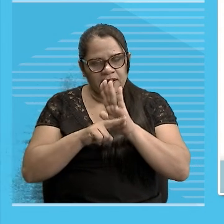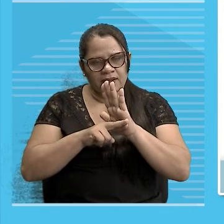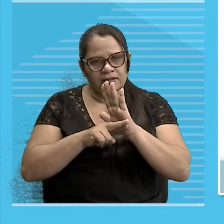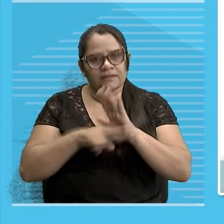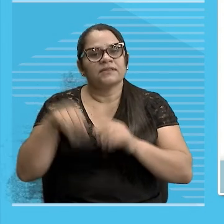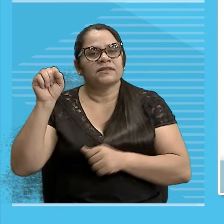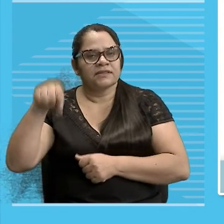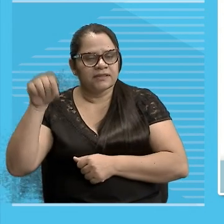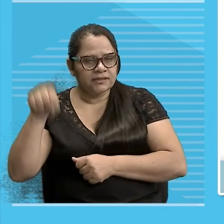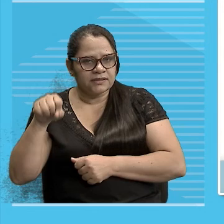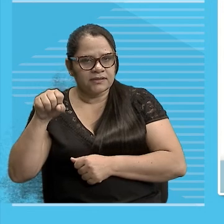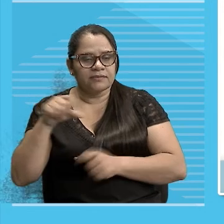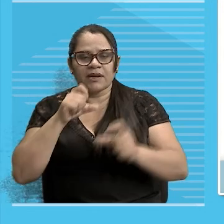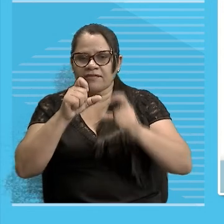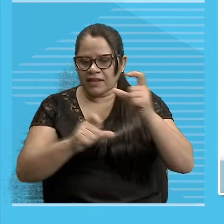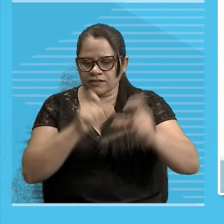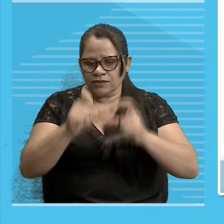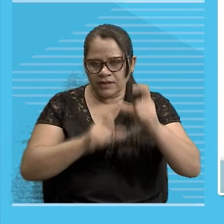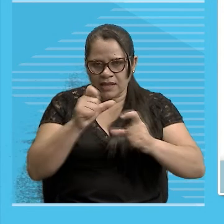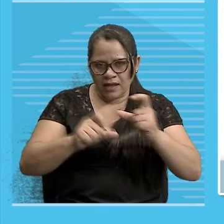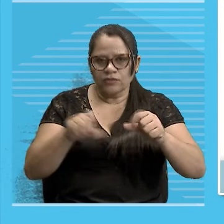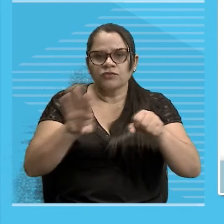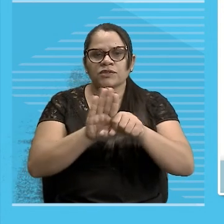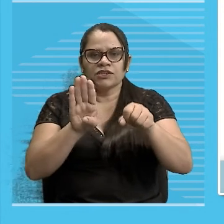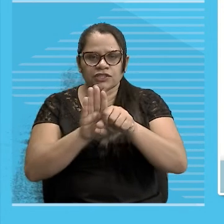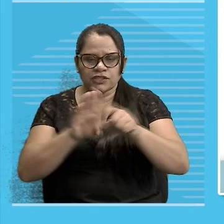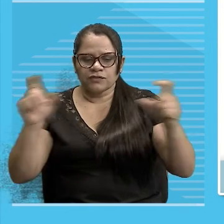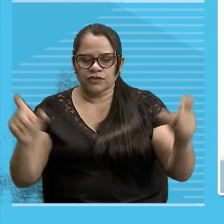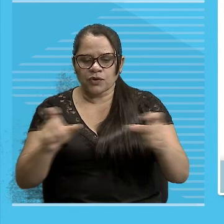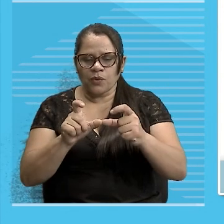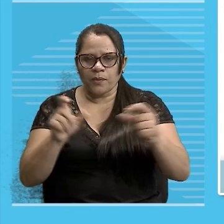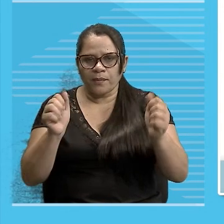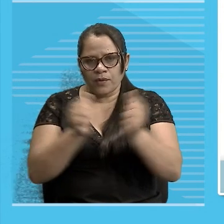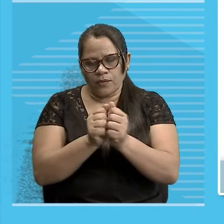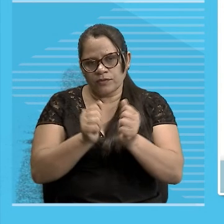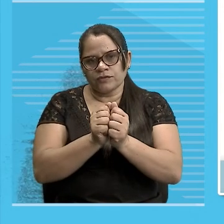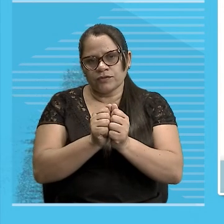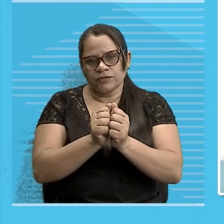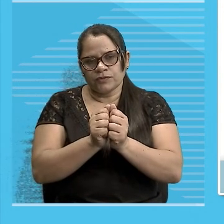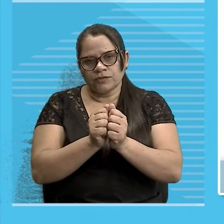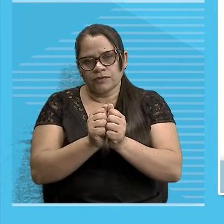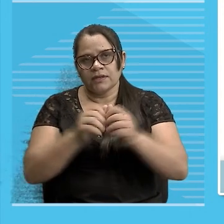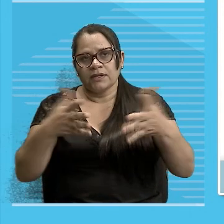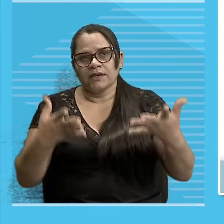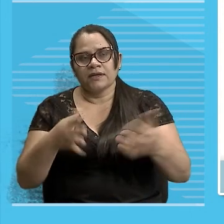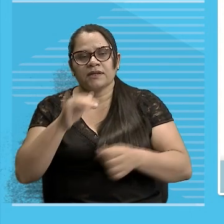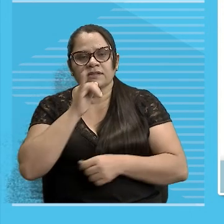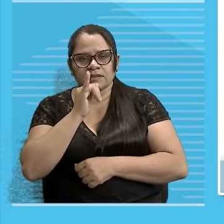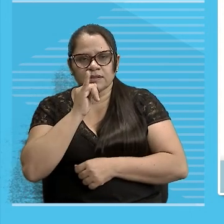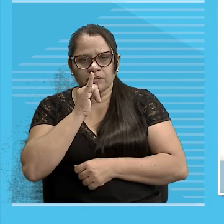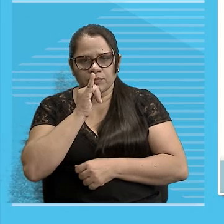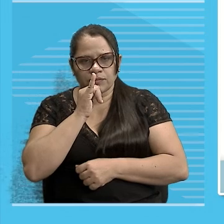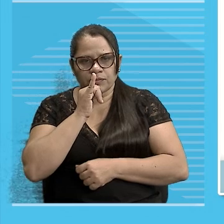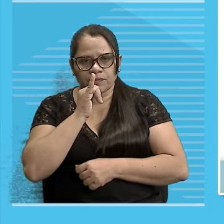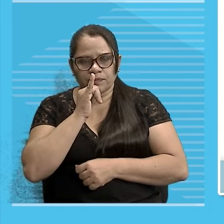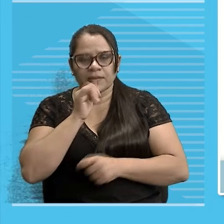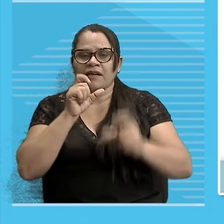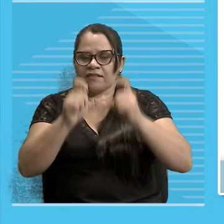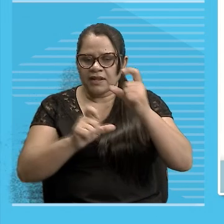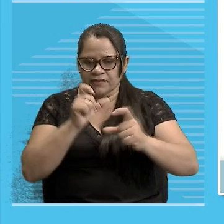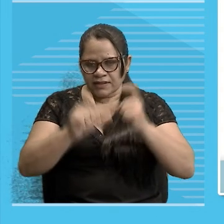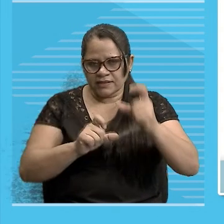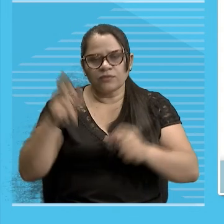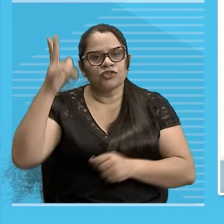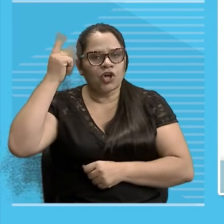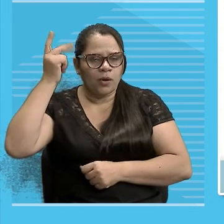sim Para flexionar os substantivos compostos Normalmente os justapostos Eles fazem a flexão normal